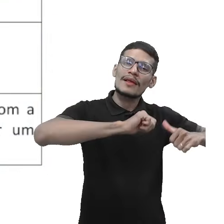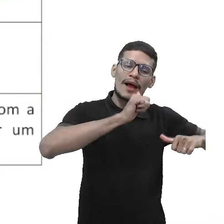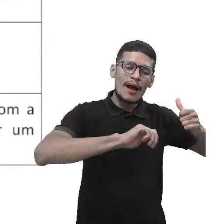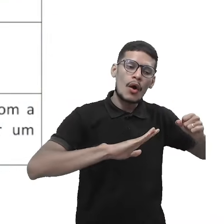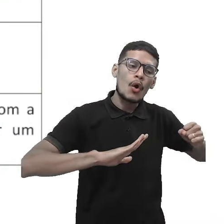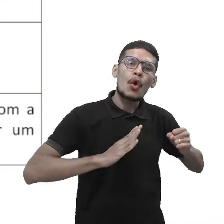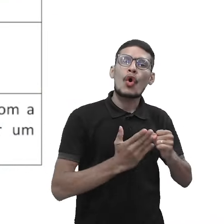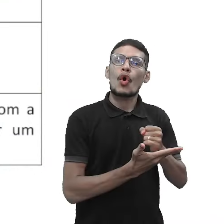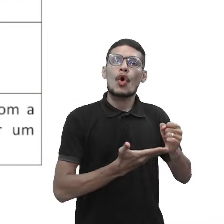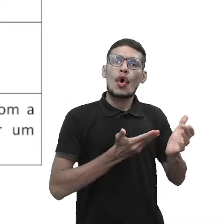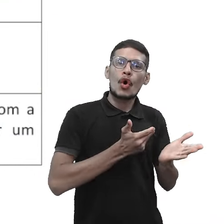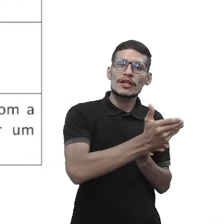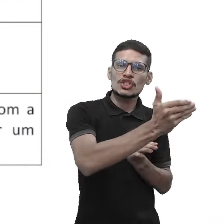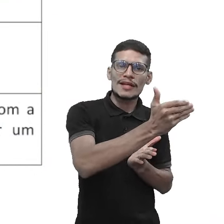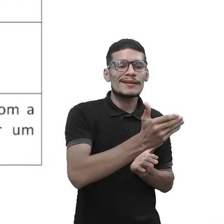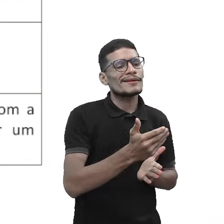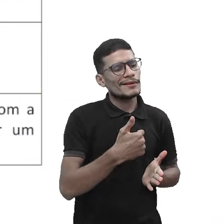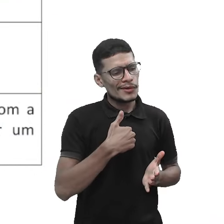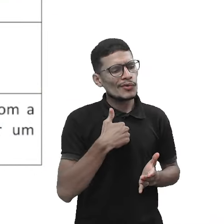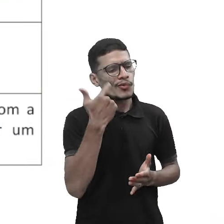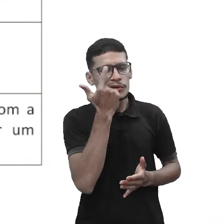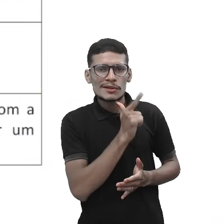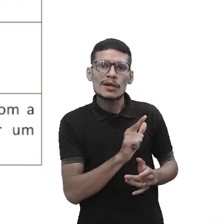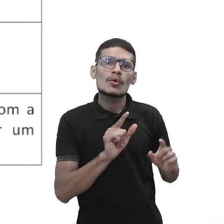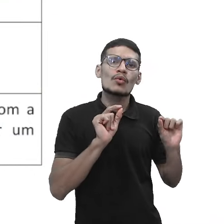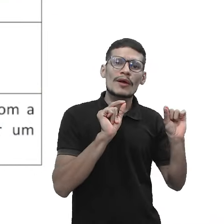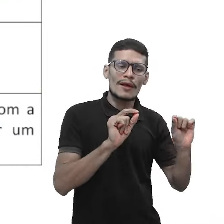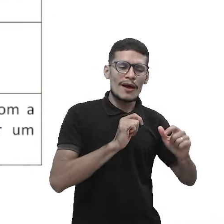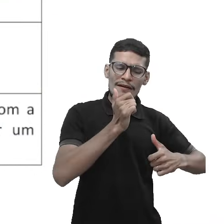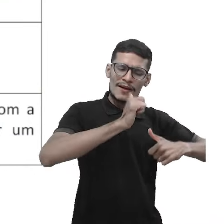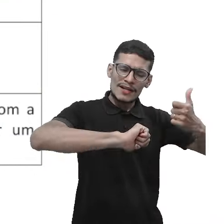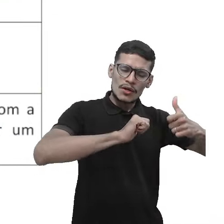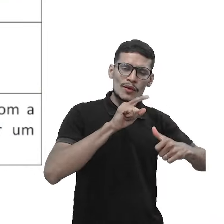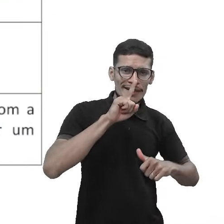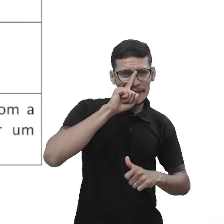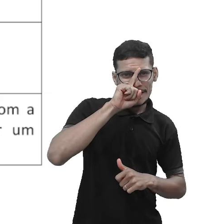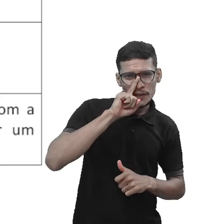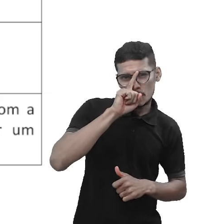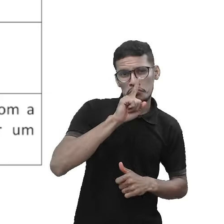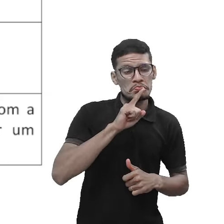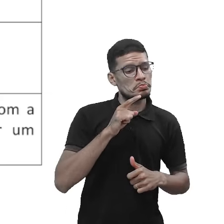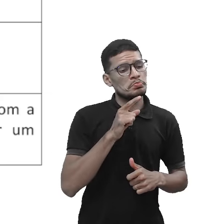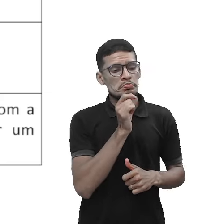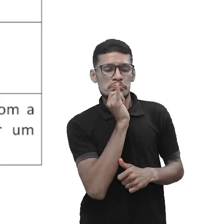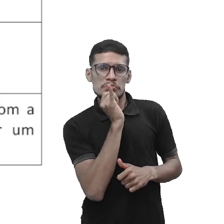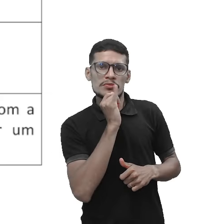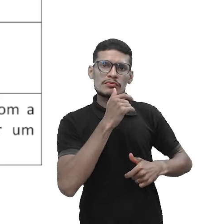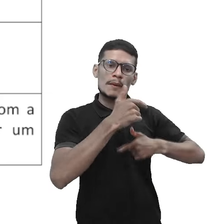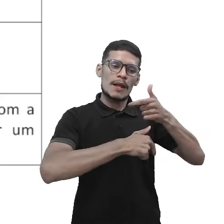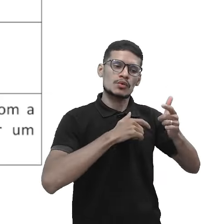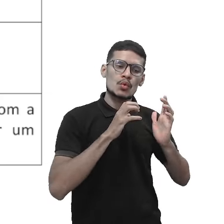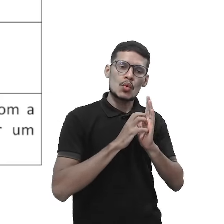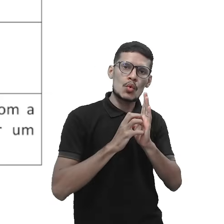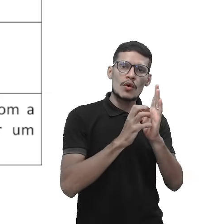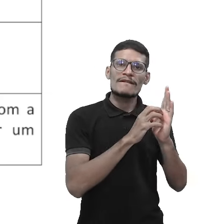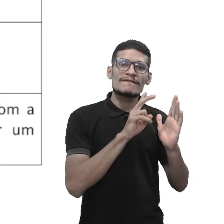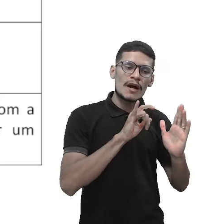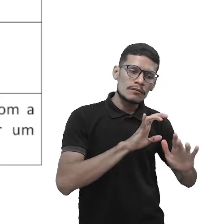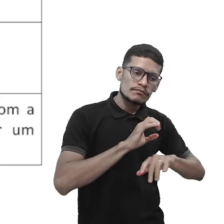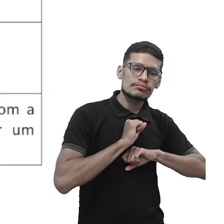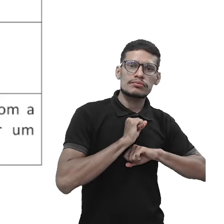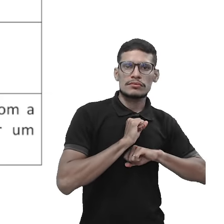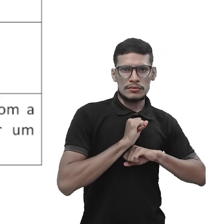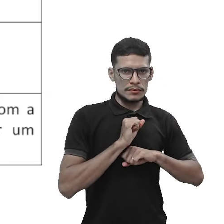origens, e a partir dessas fontes, vou ter, tendo o quê? A avaliação dos riscos aos quais os trabalhadores vão estar sendo expostos.